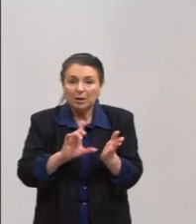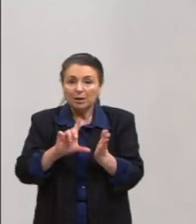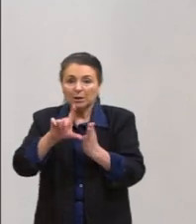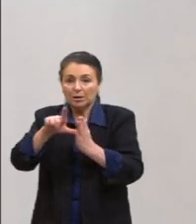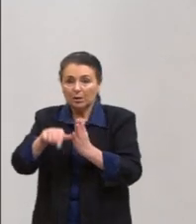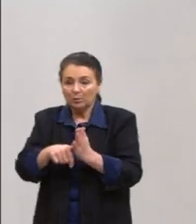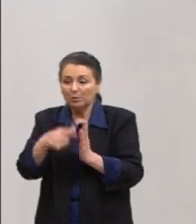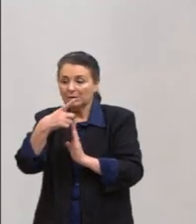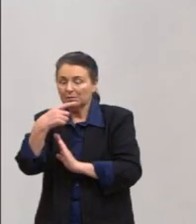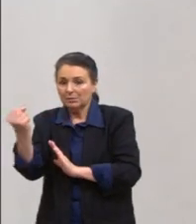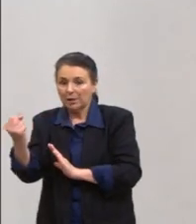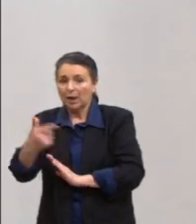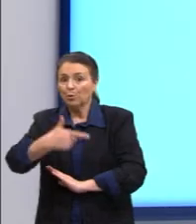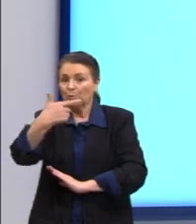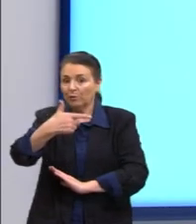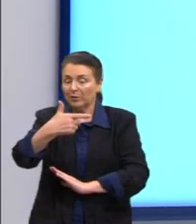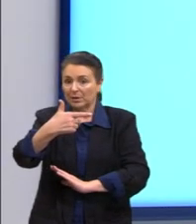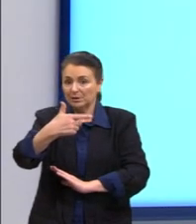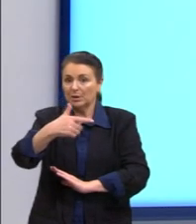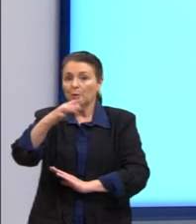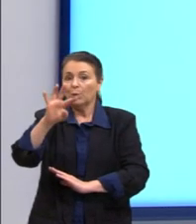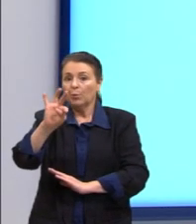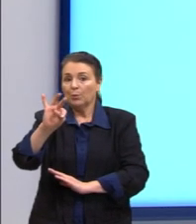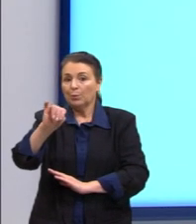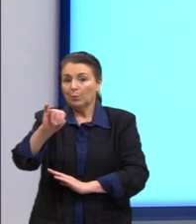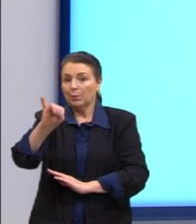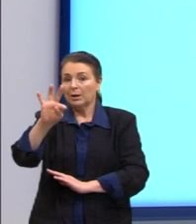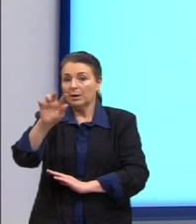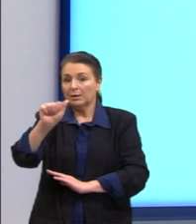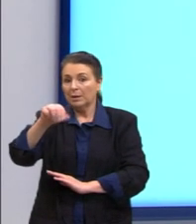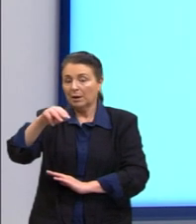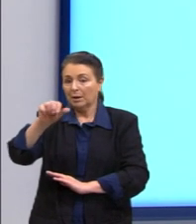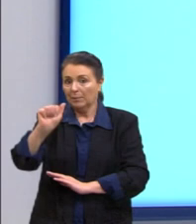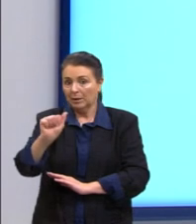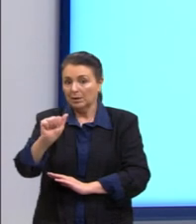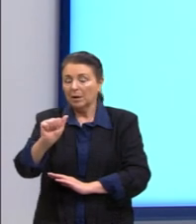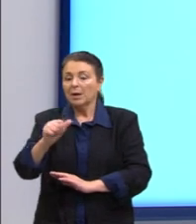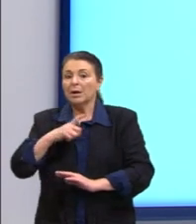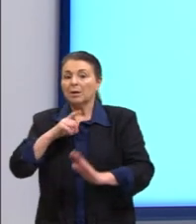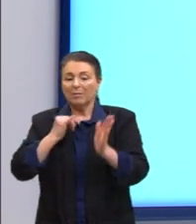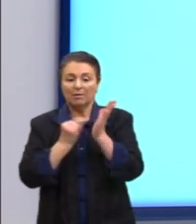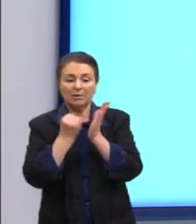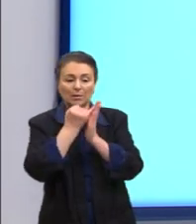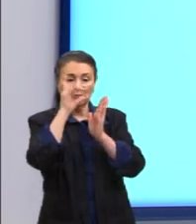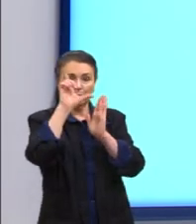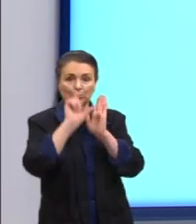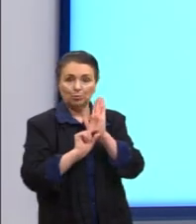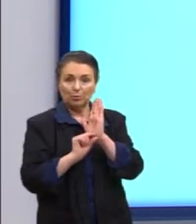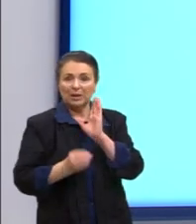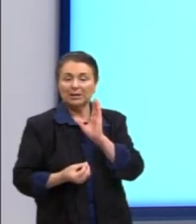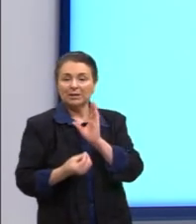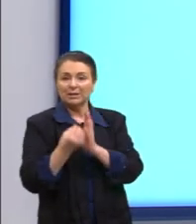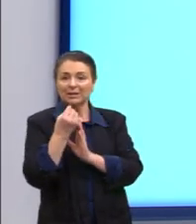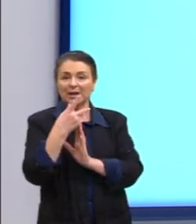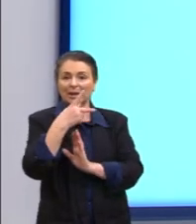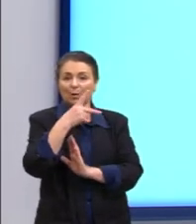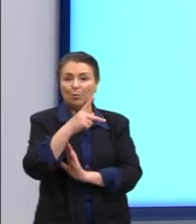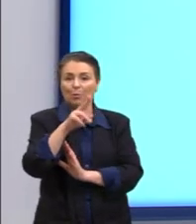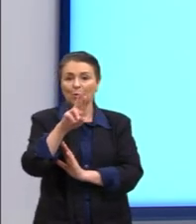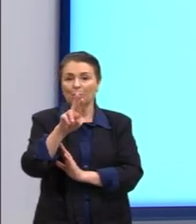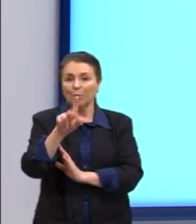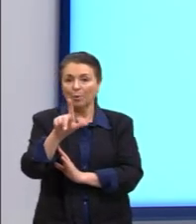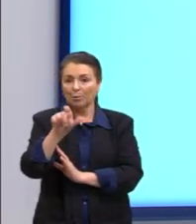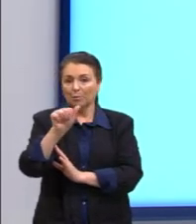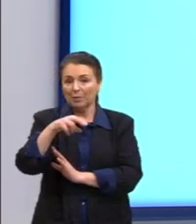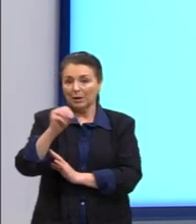que ele sai, o vice dele assume o Itamar Franco e, para tentar conter a inflação, ele cria o plano real. E um